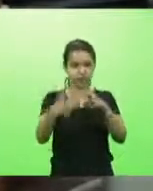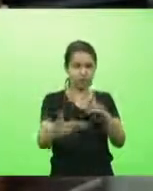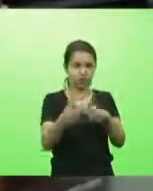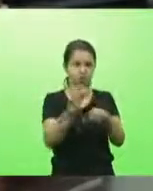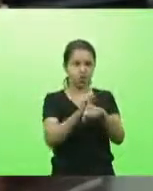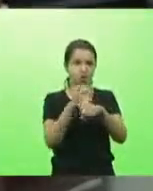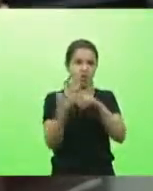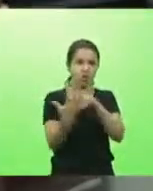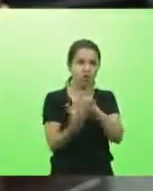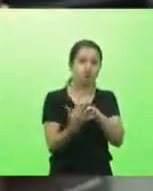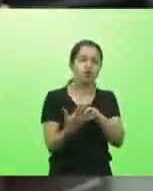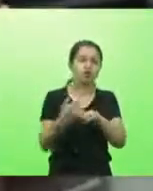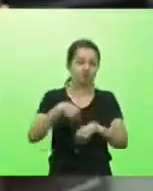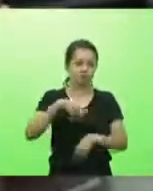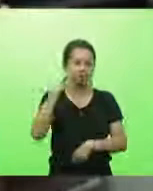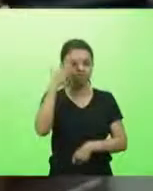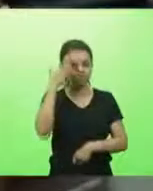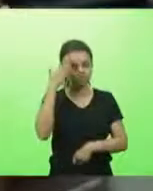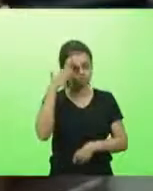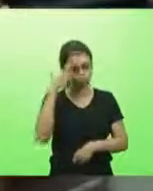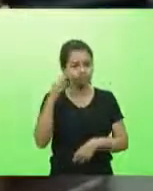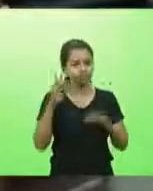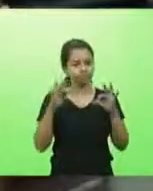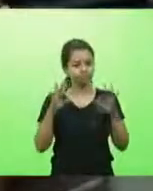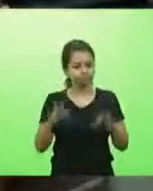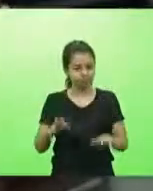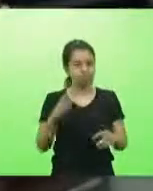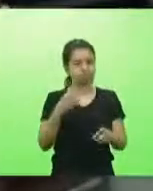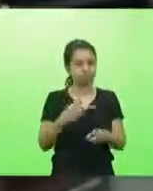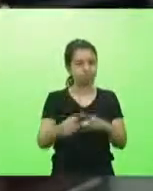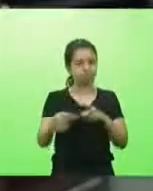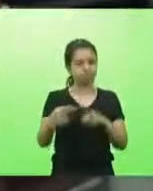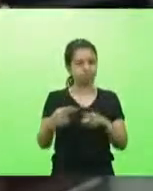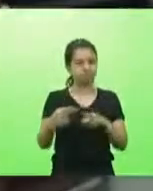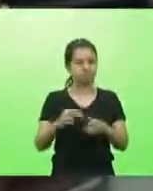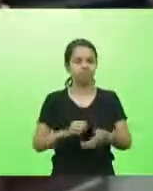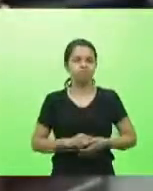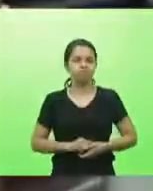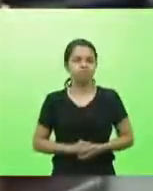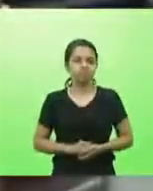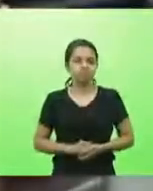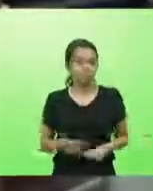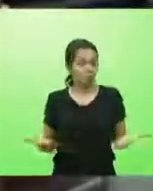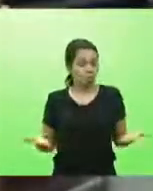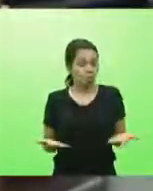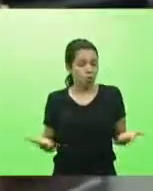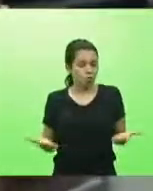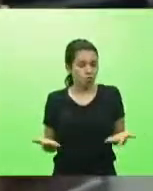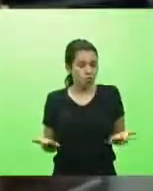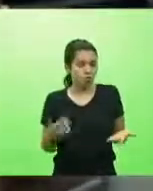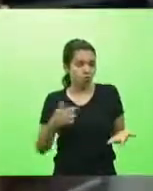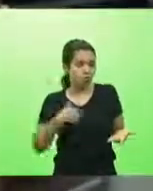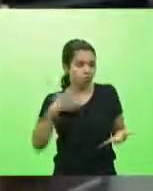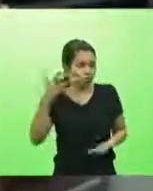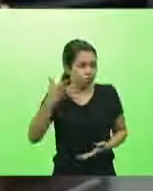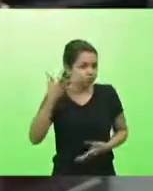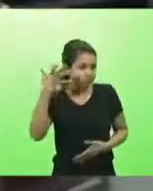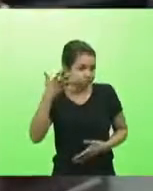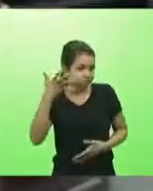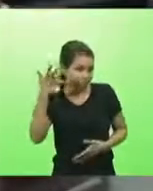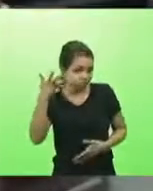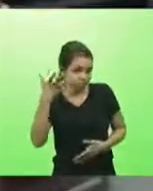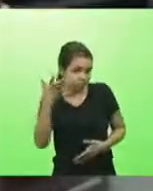venceremos. Entre outros assuntos, hoje eu venho a essa tribuna virtual para falar sobre o